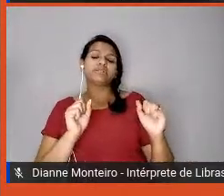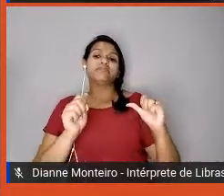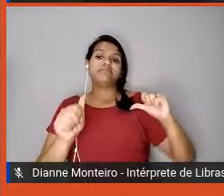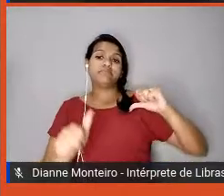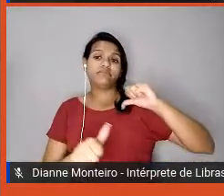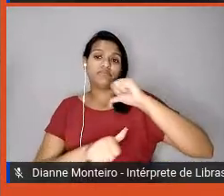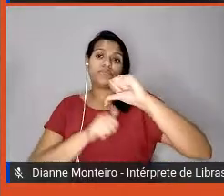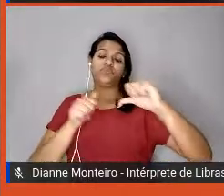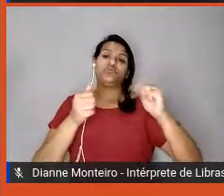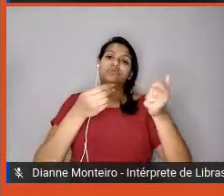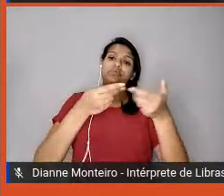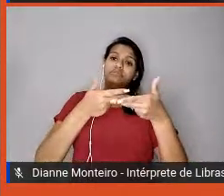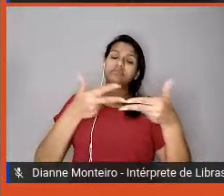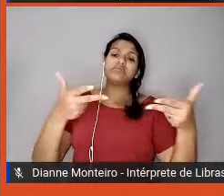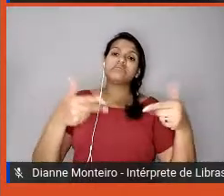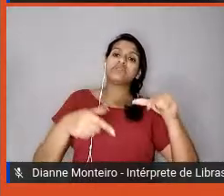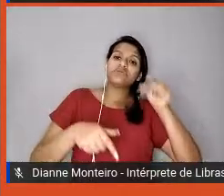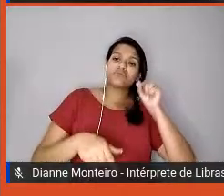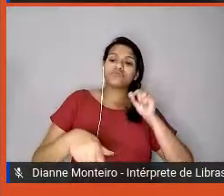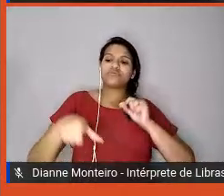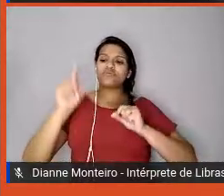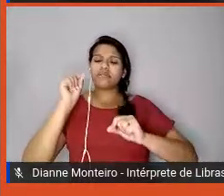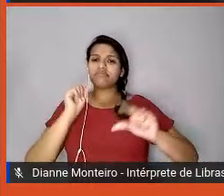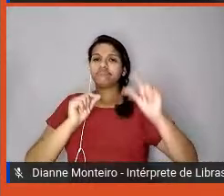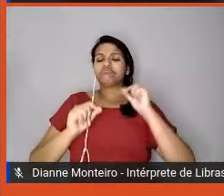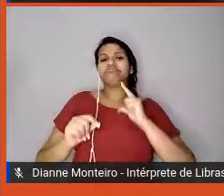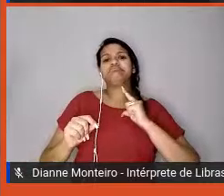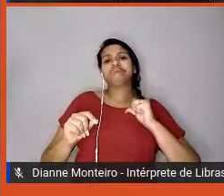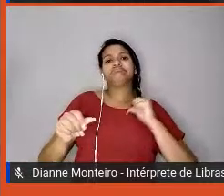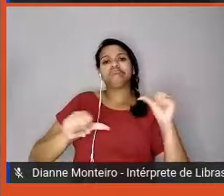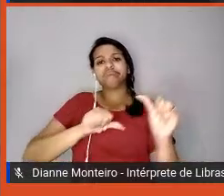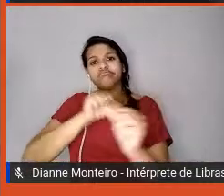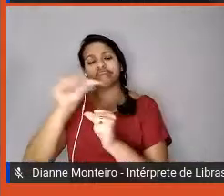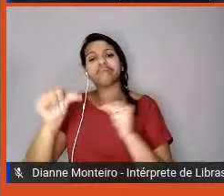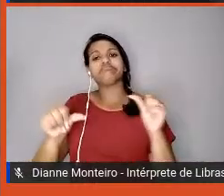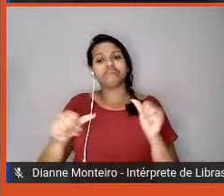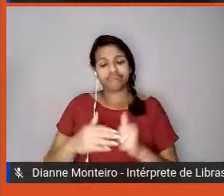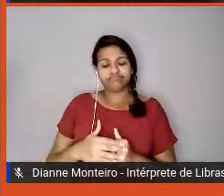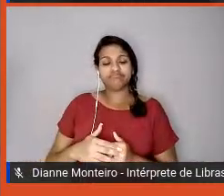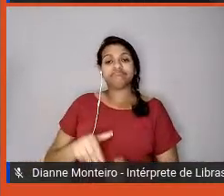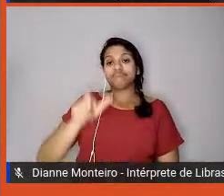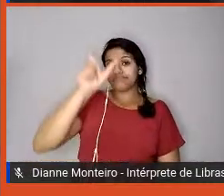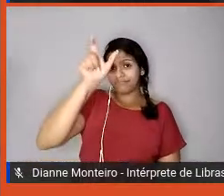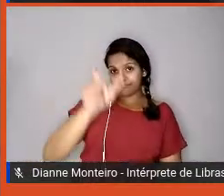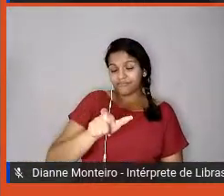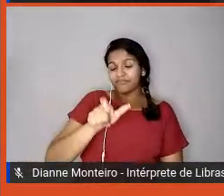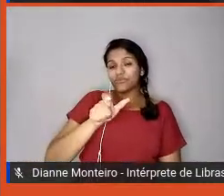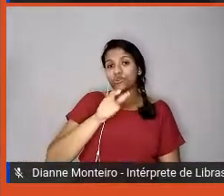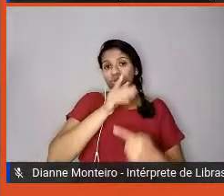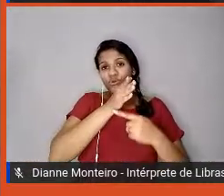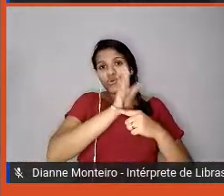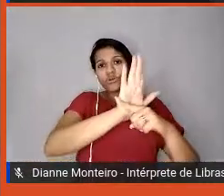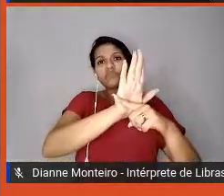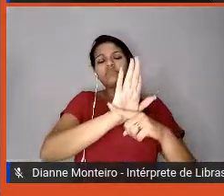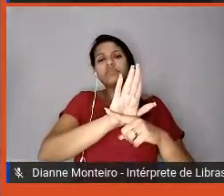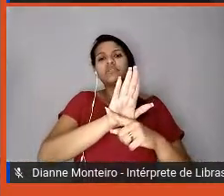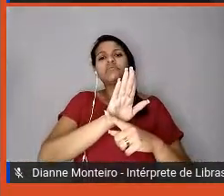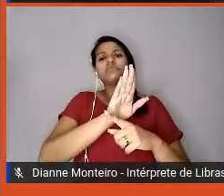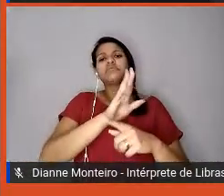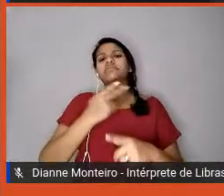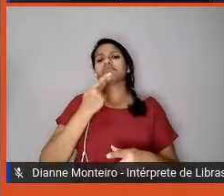e aí vocês vão conseguir fazer essa troca. O colaborador dizendo o que incomoda, o que gostaria de mudar,